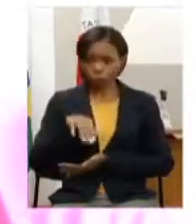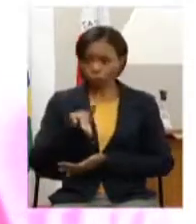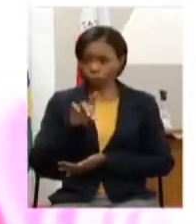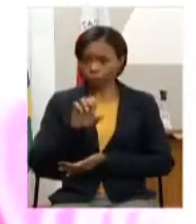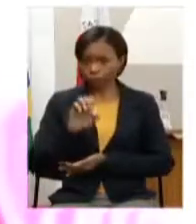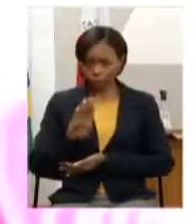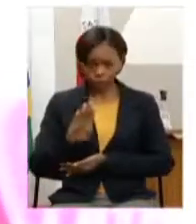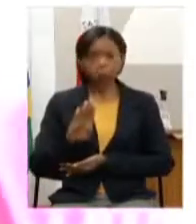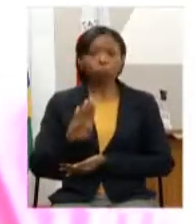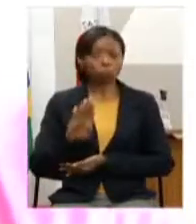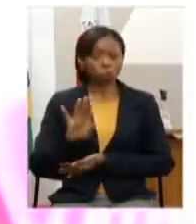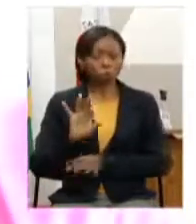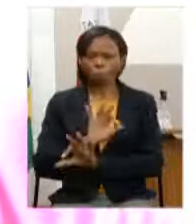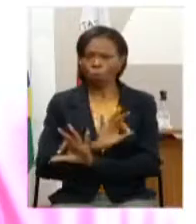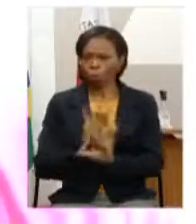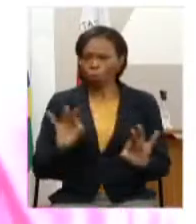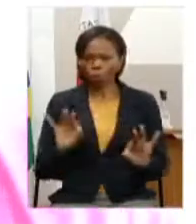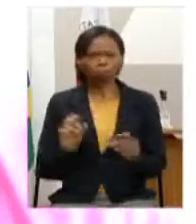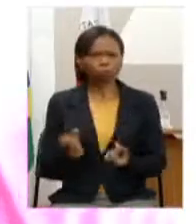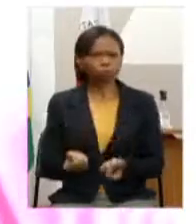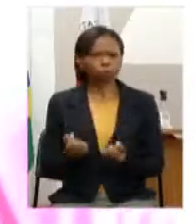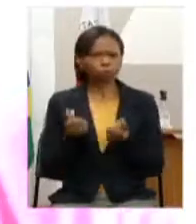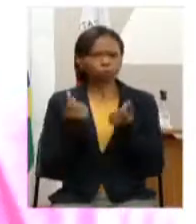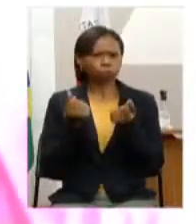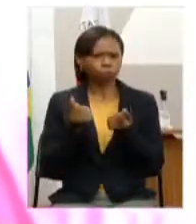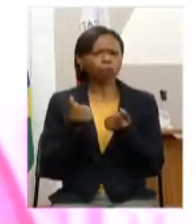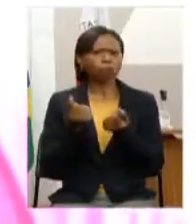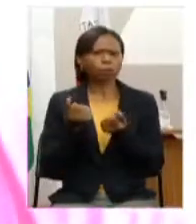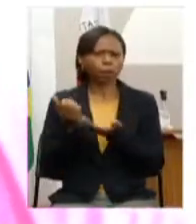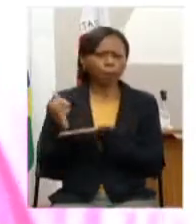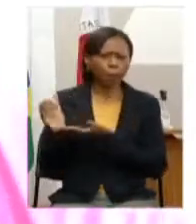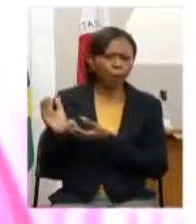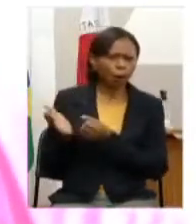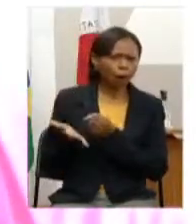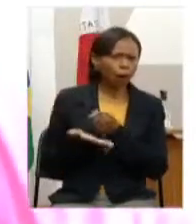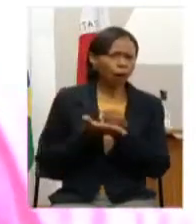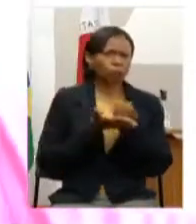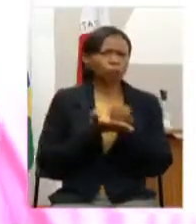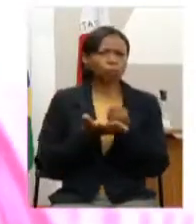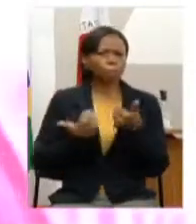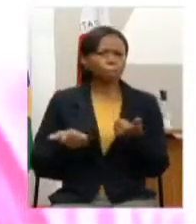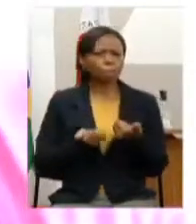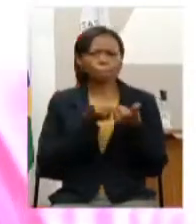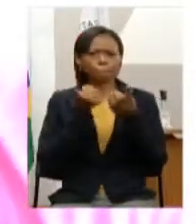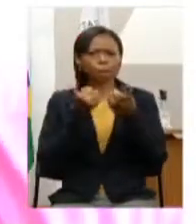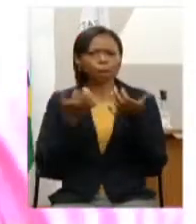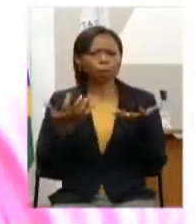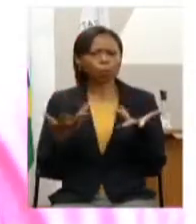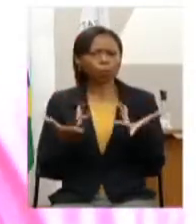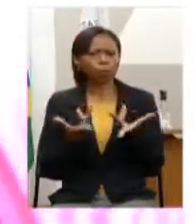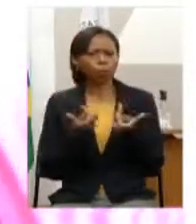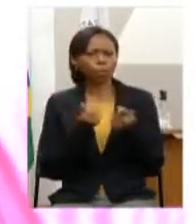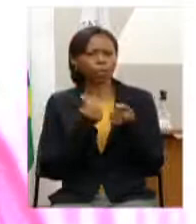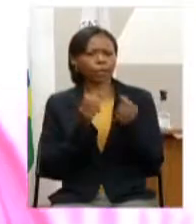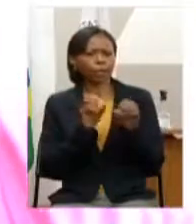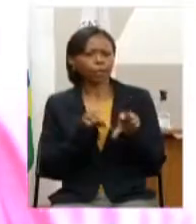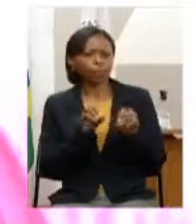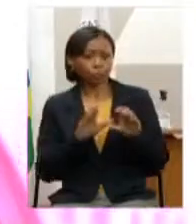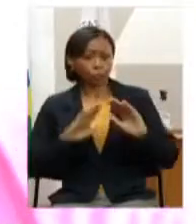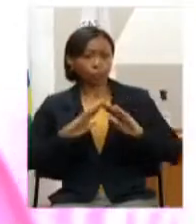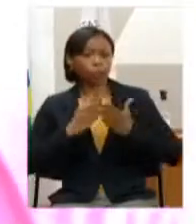uma excelente fonte de melhoria da qualidade do ensino nas escolas